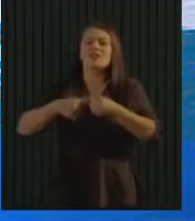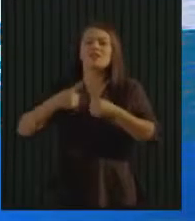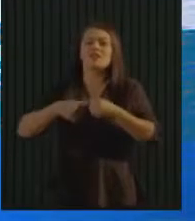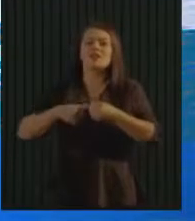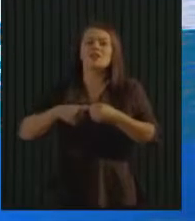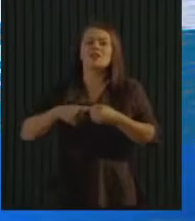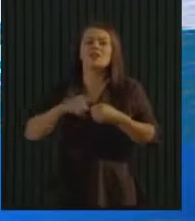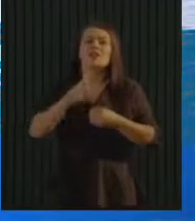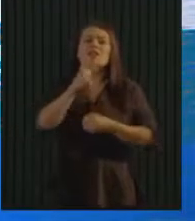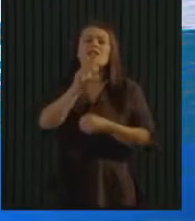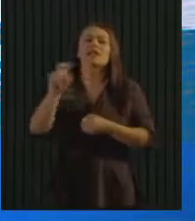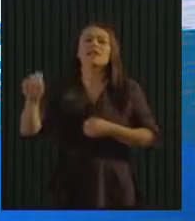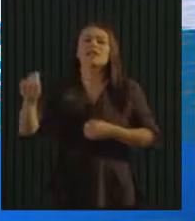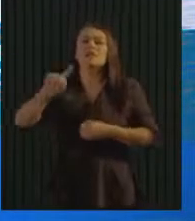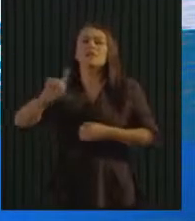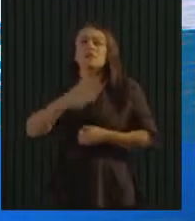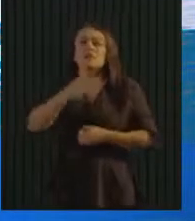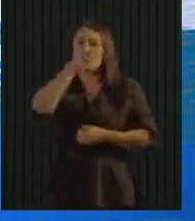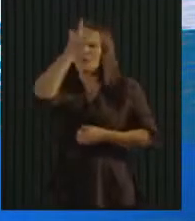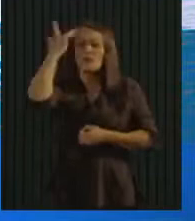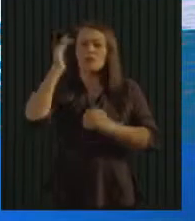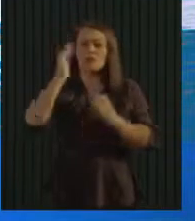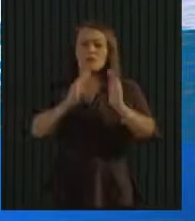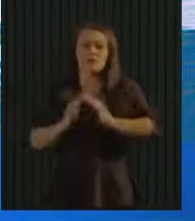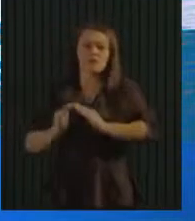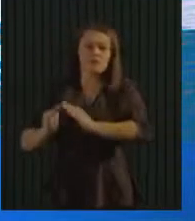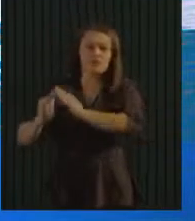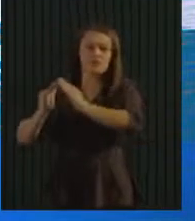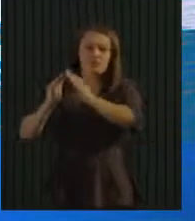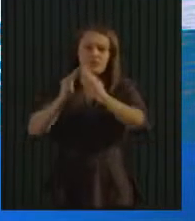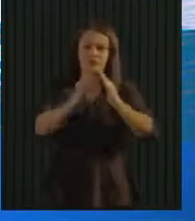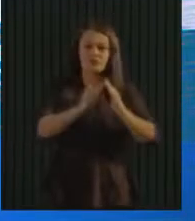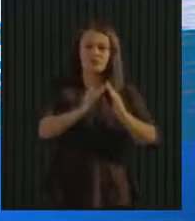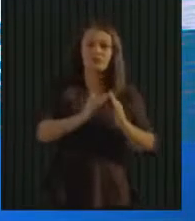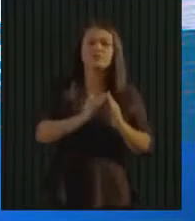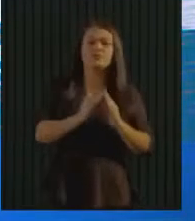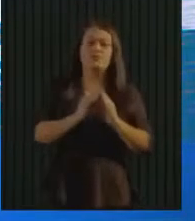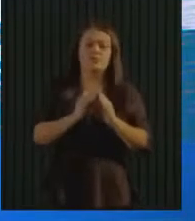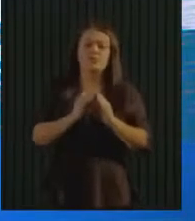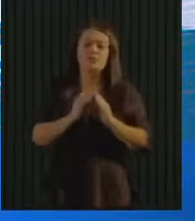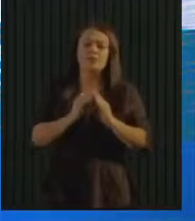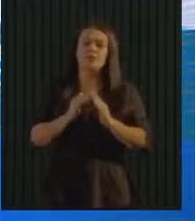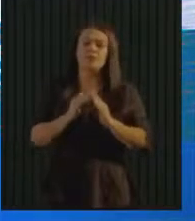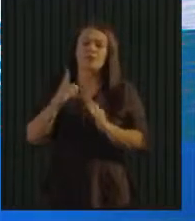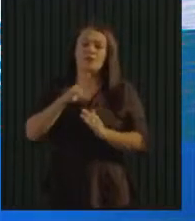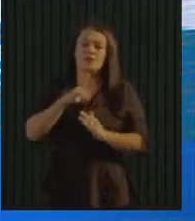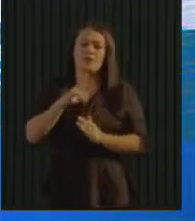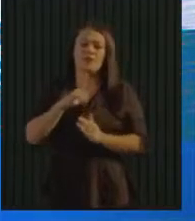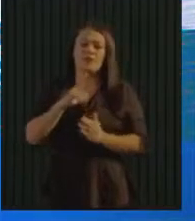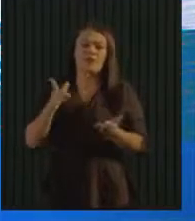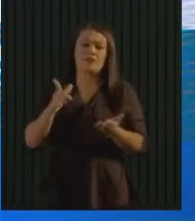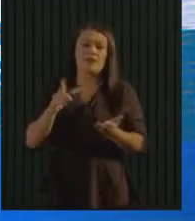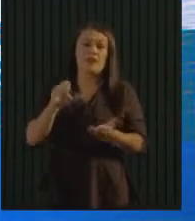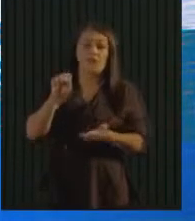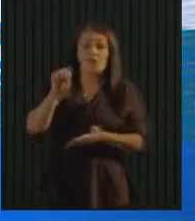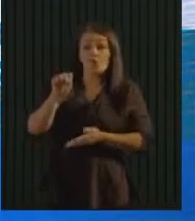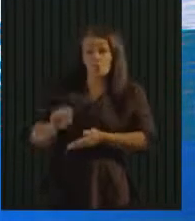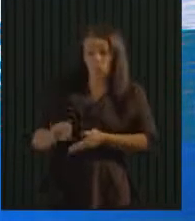habitantes, com IDH de 0,84, quase 0,85, e que importa